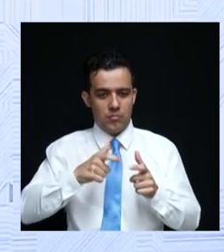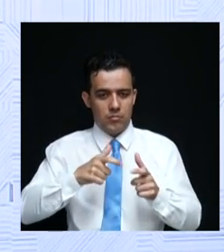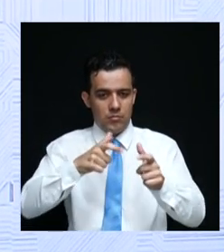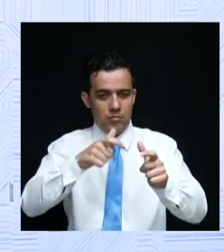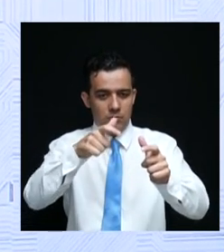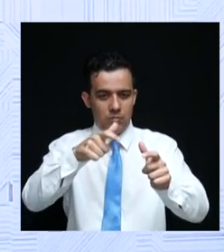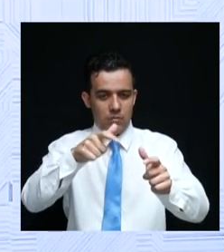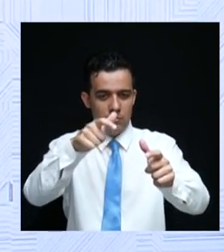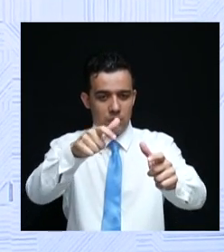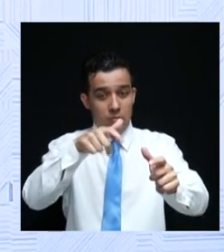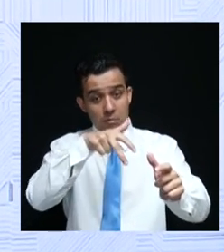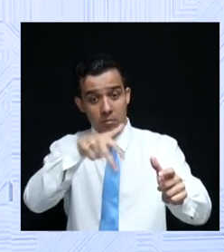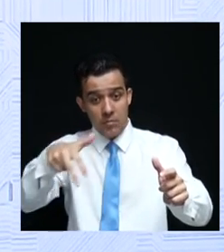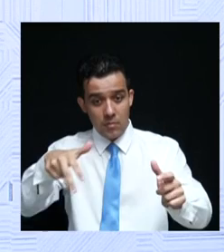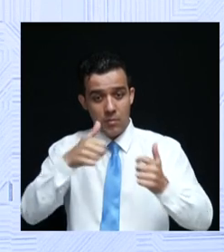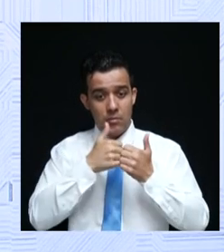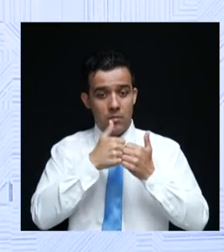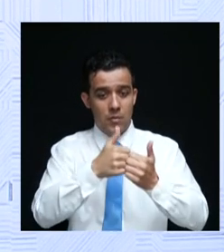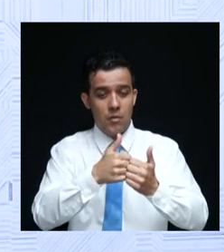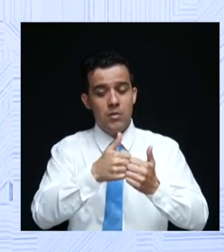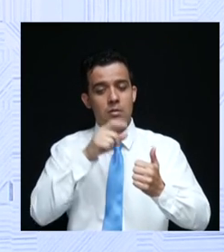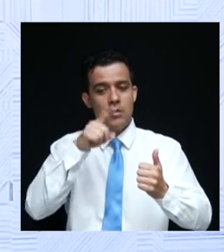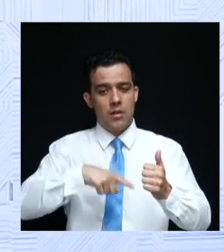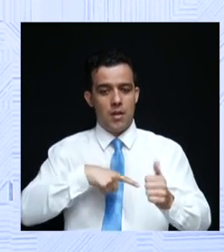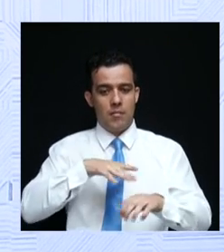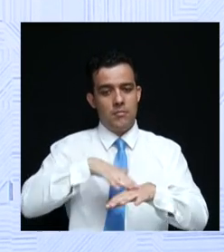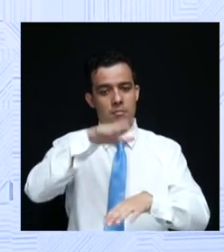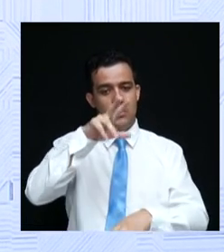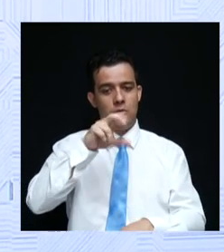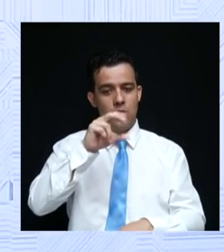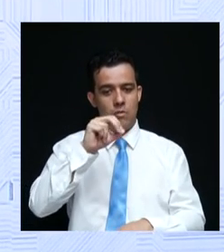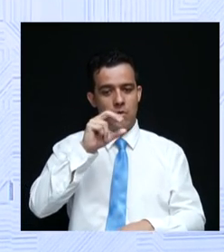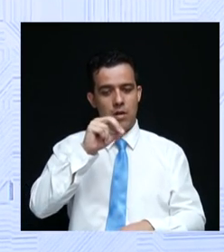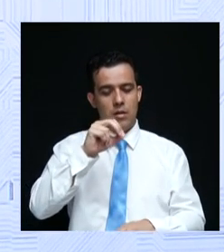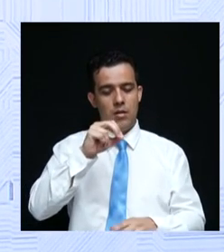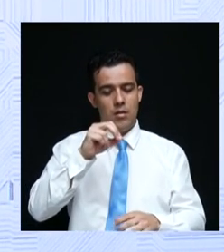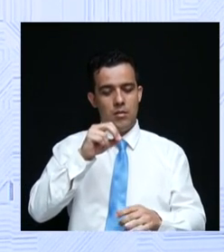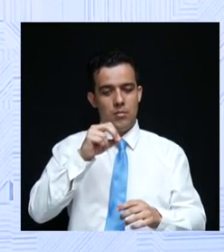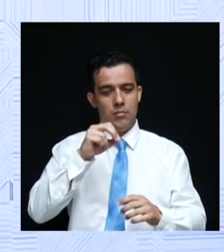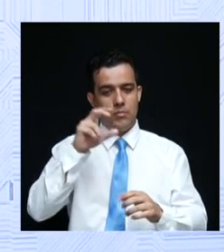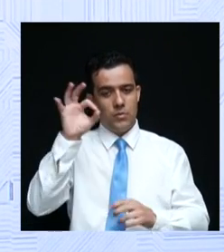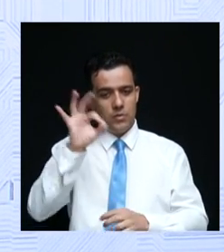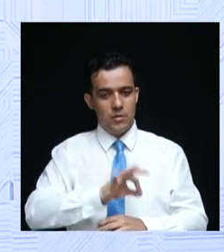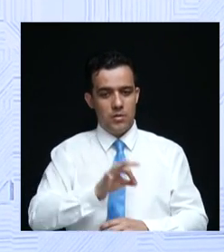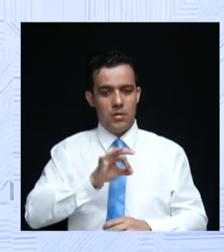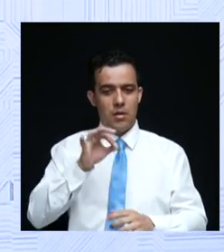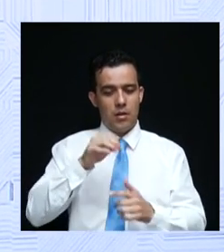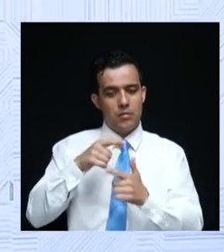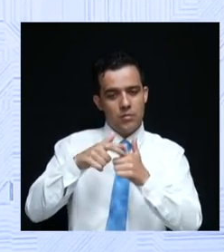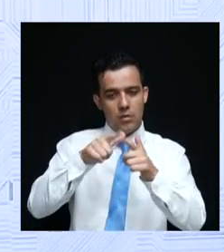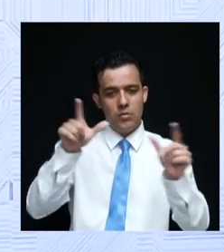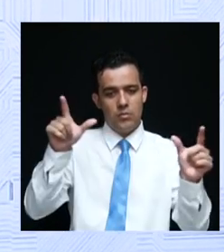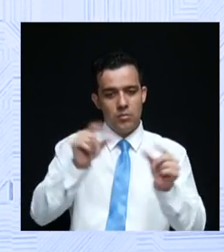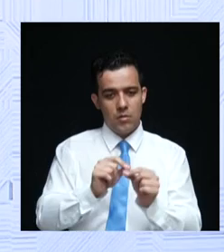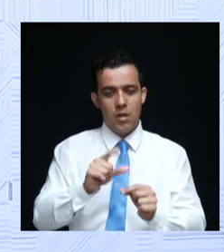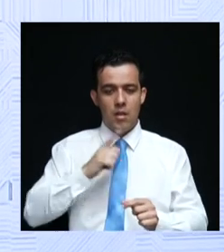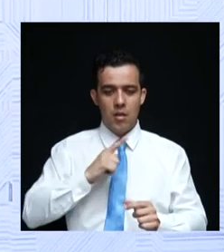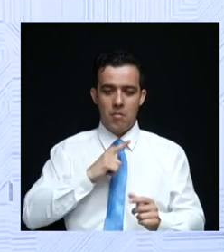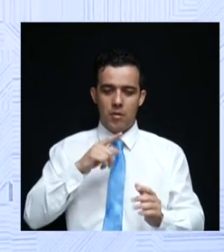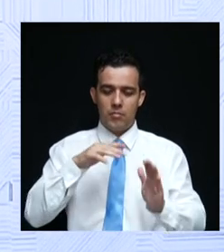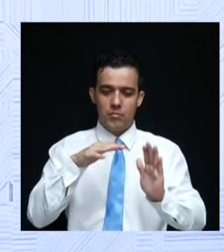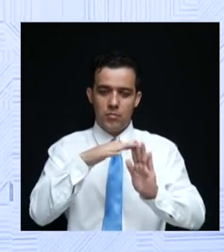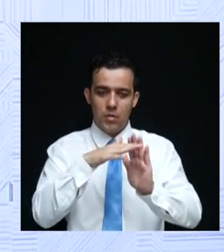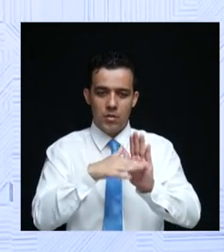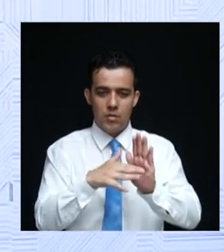desembarque de passageiros, mais de 50% das ocorrências foram diminuídas. Além disso, iniciamos um processo de ordenação das